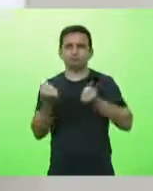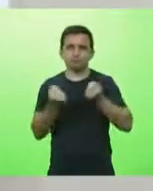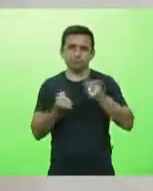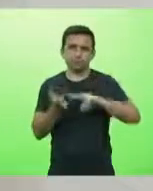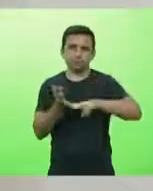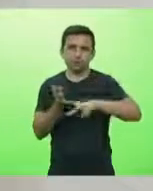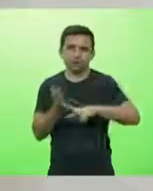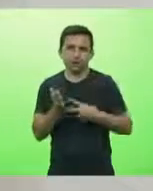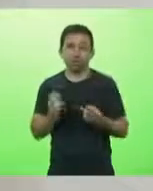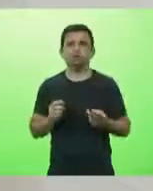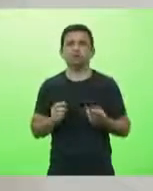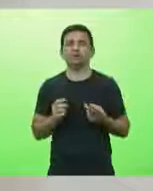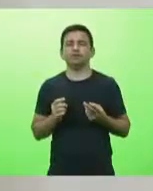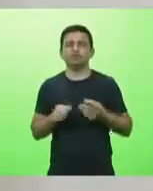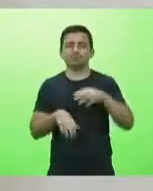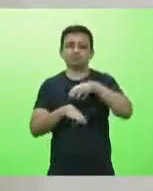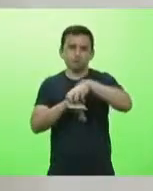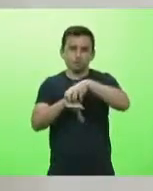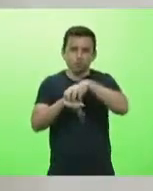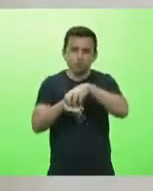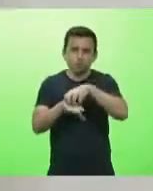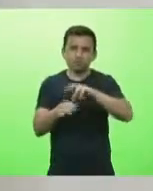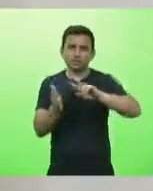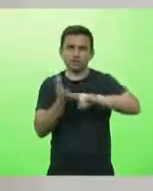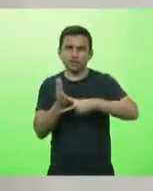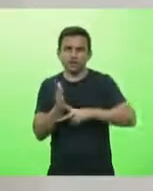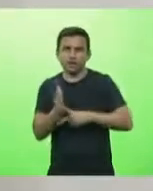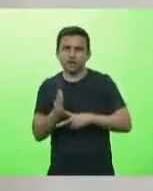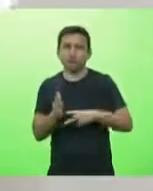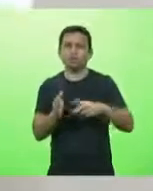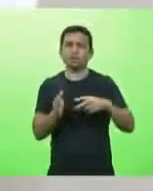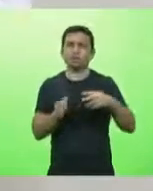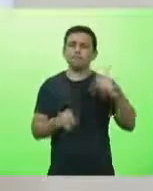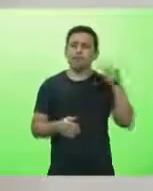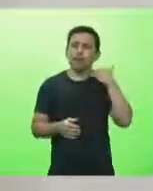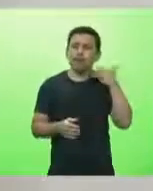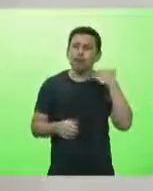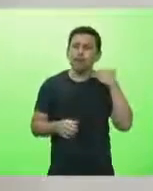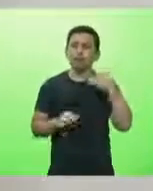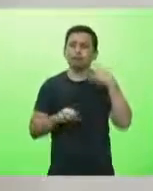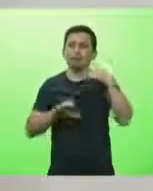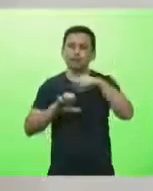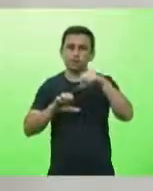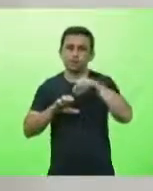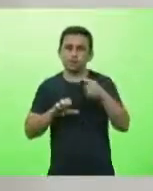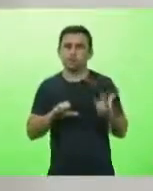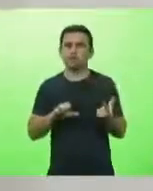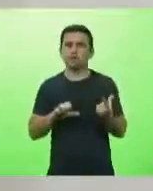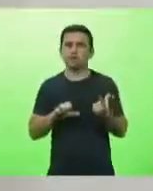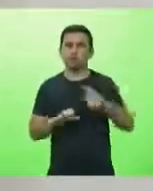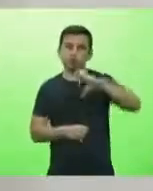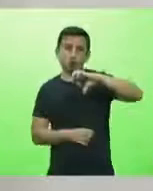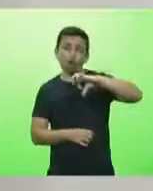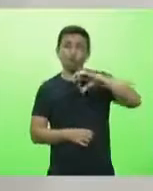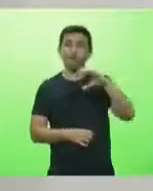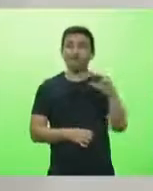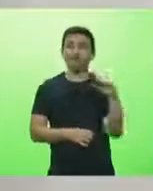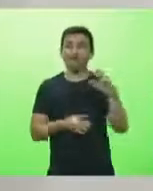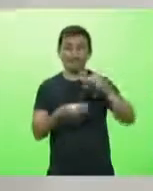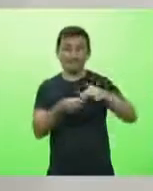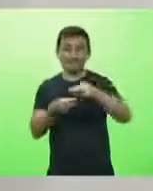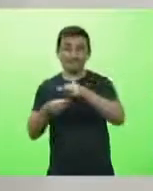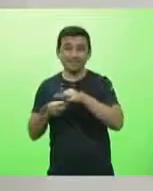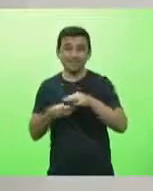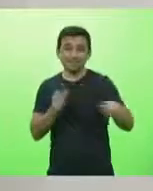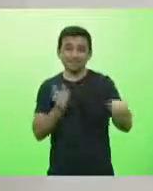Sindicato das Empresas de Transportes, Sindicato Patronal, Banco do Empreendedor, Associação Comercial e Industrial. Olha, são 90 entidades catarinenses